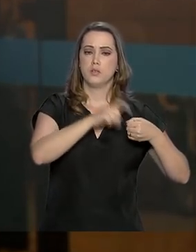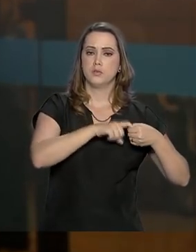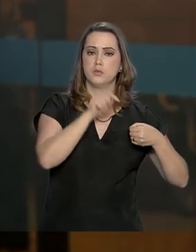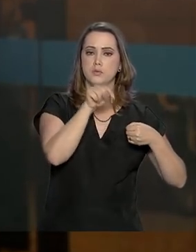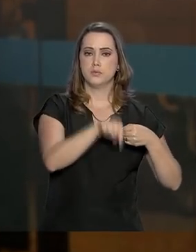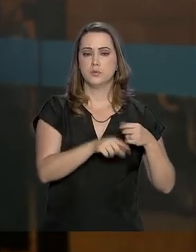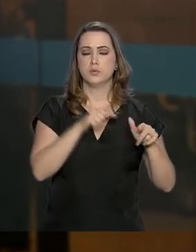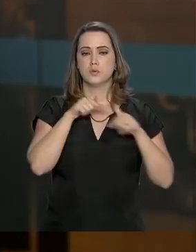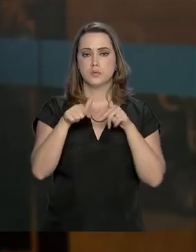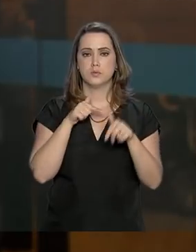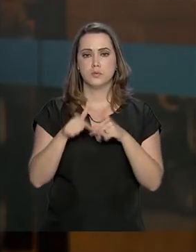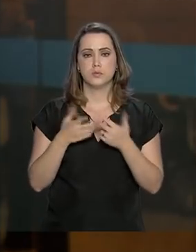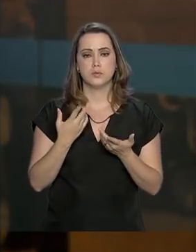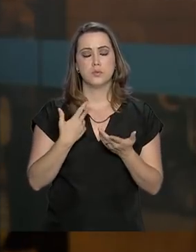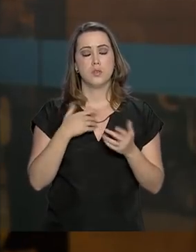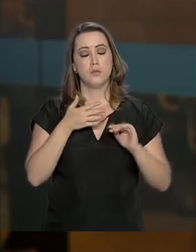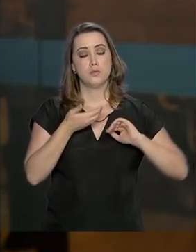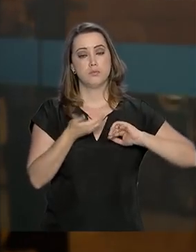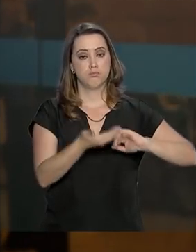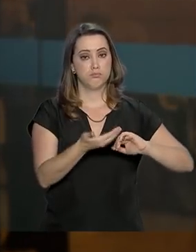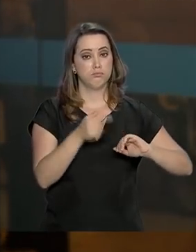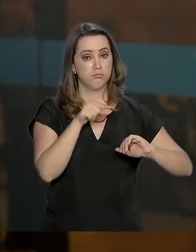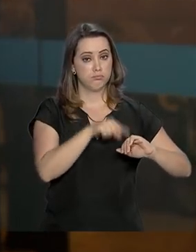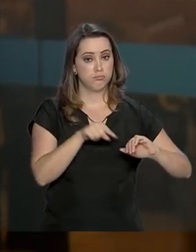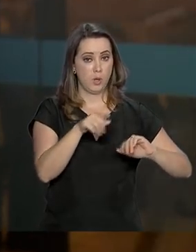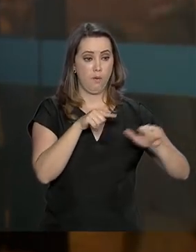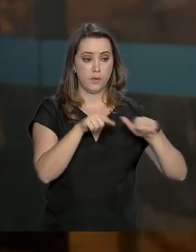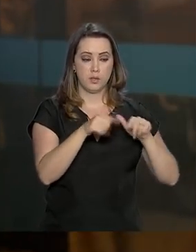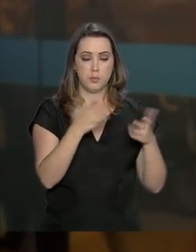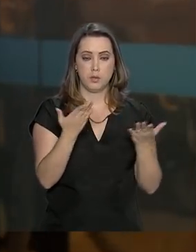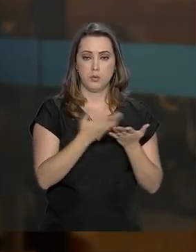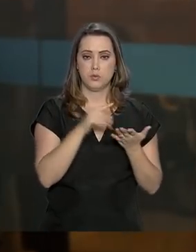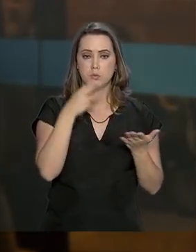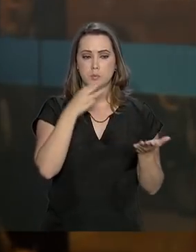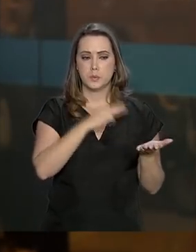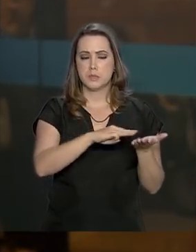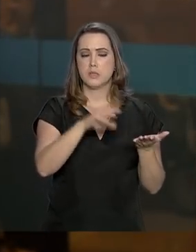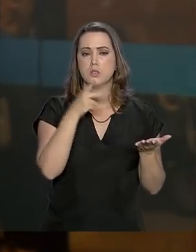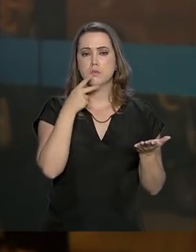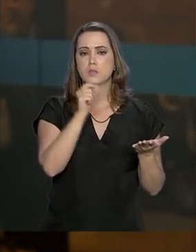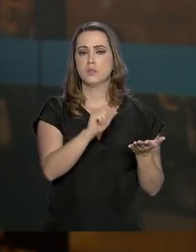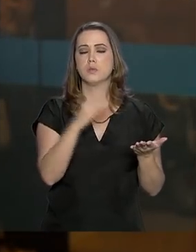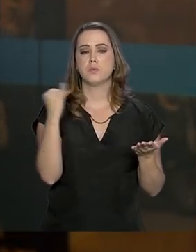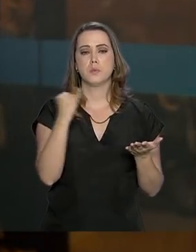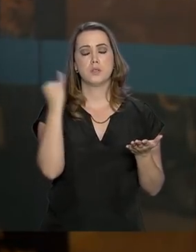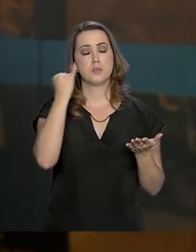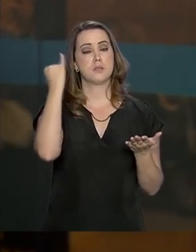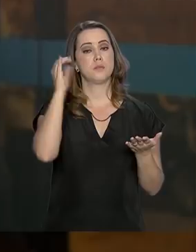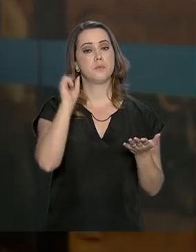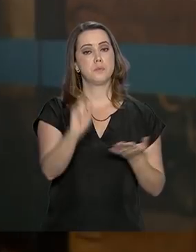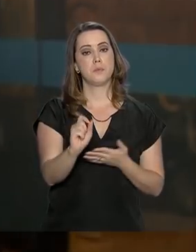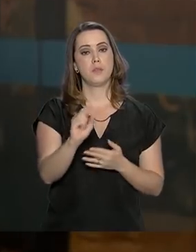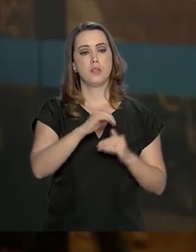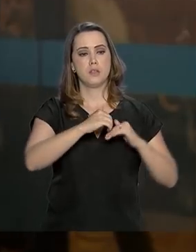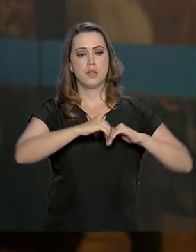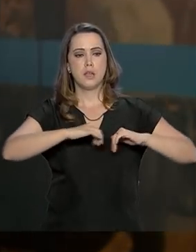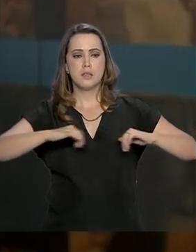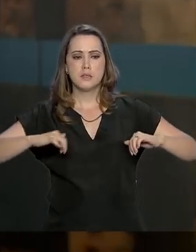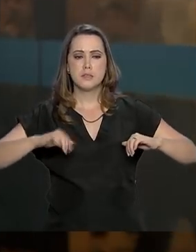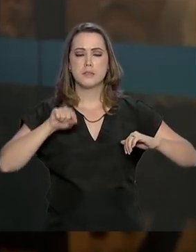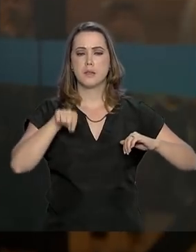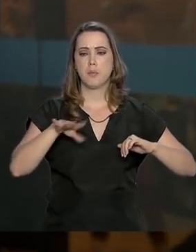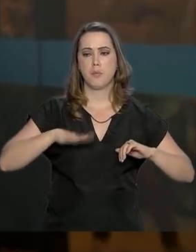das atividades legislativas. O presidente destacou no texto a importância da separação